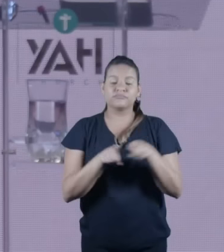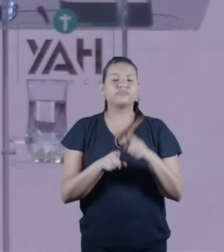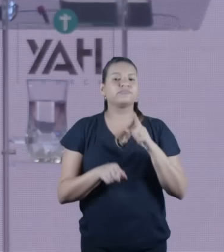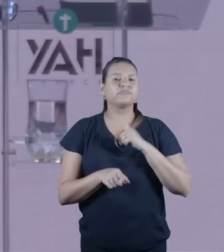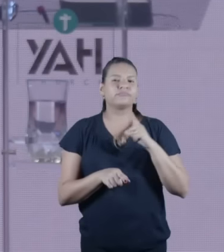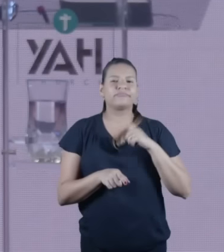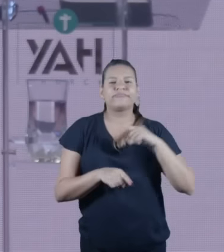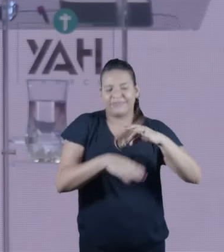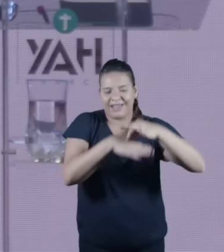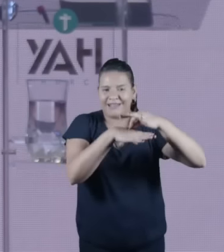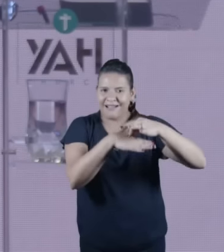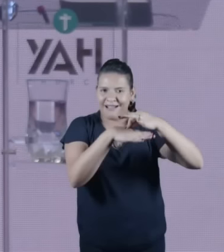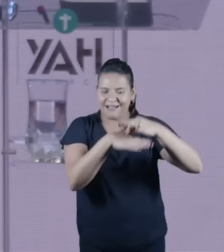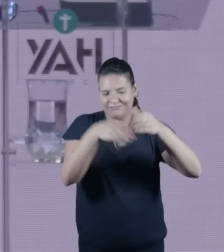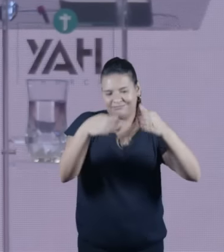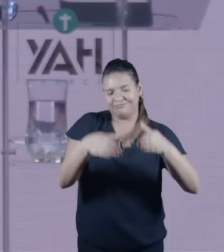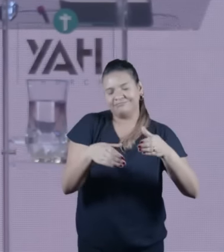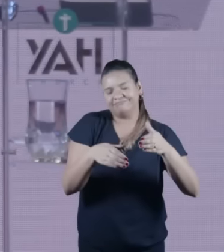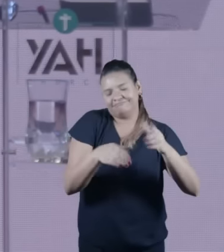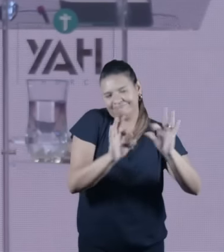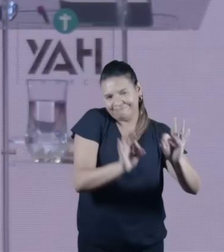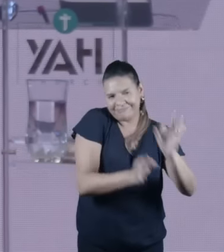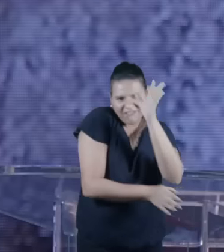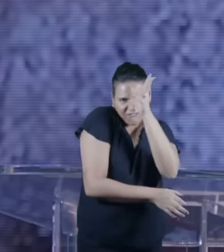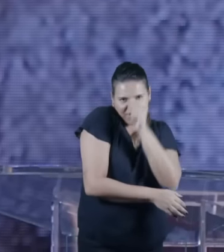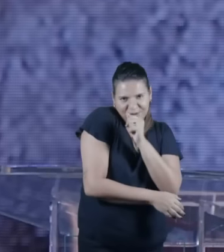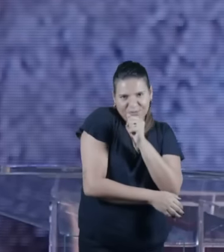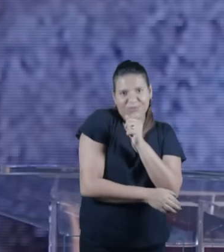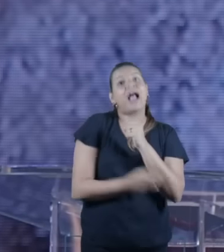hoje em dia normalmente é uma coxinha de frango para ser bem sincera